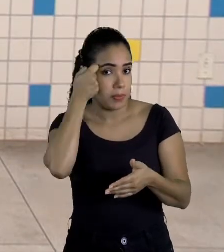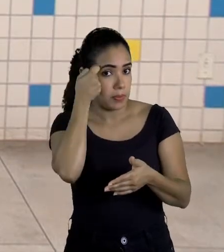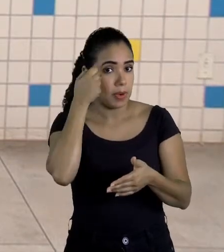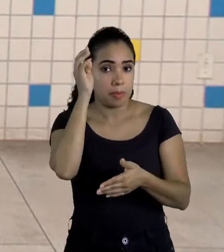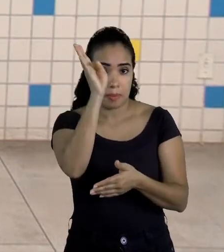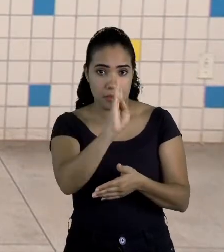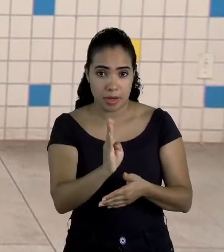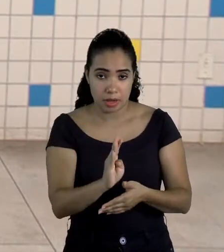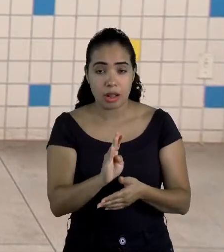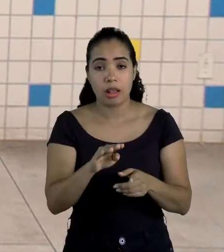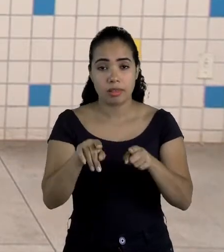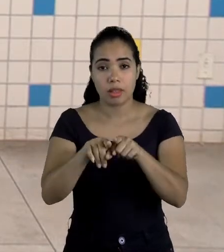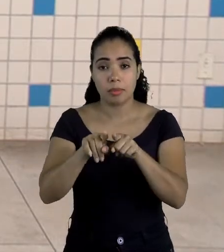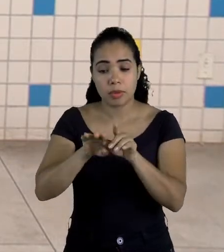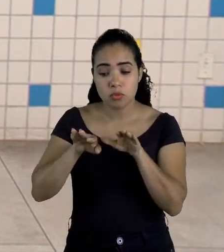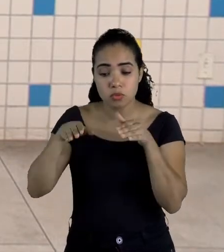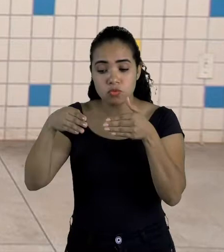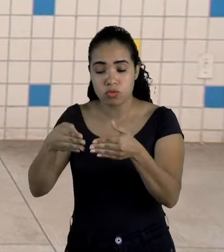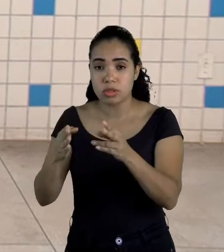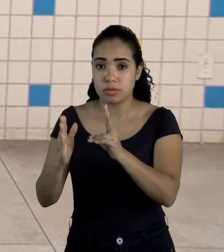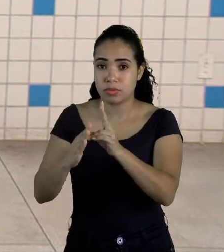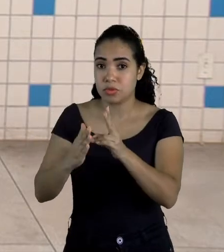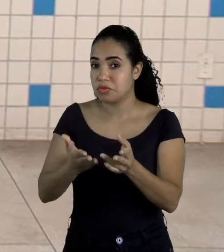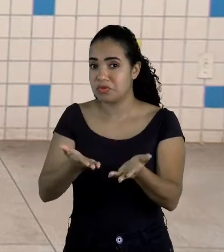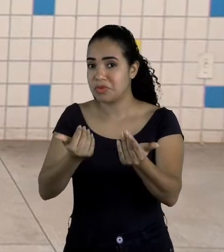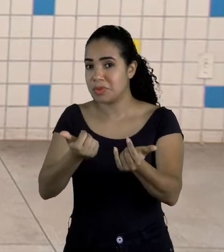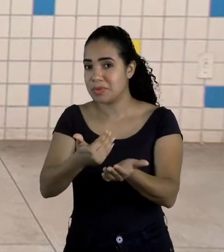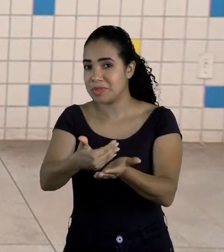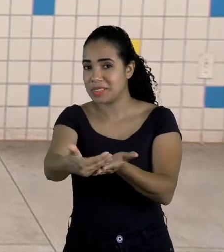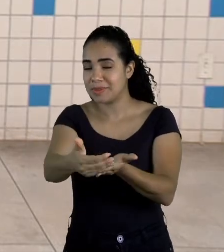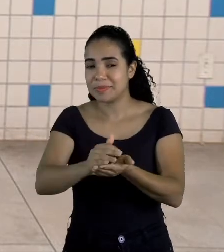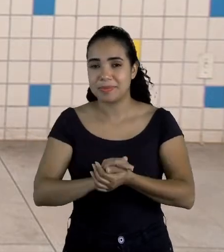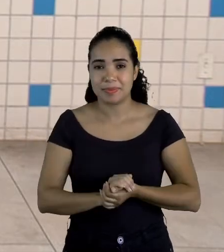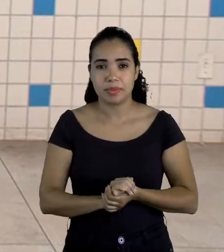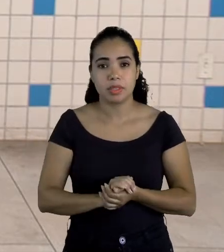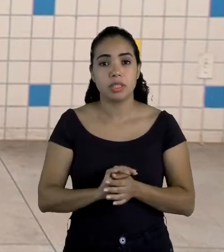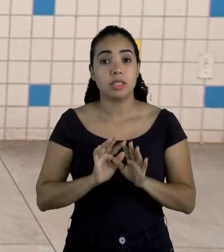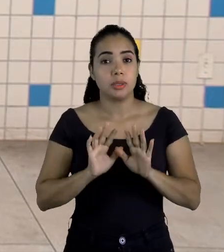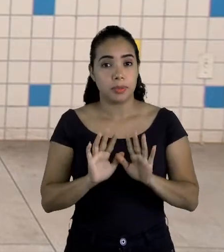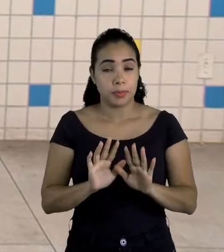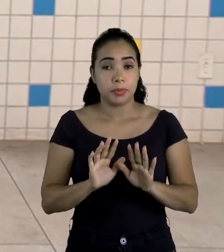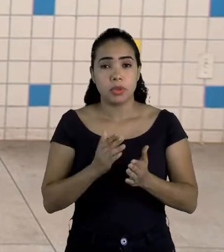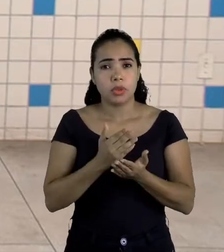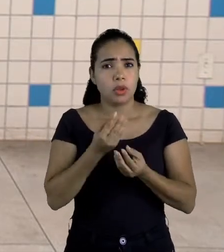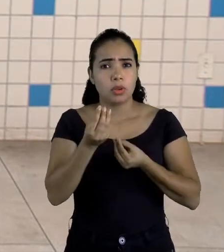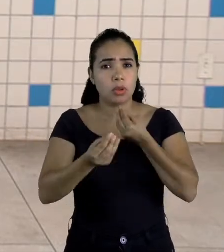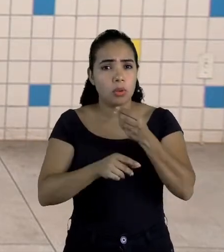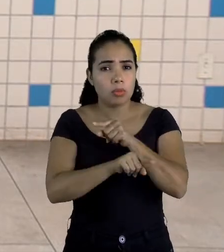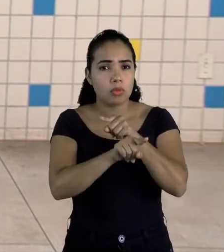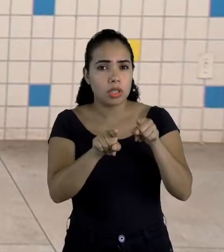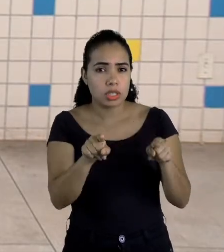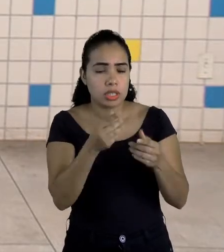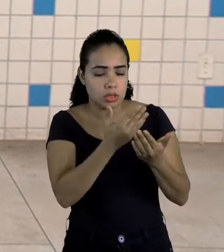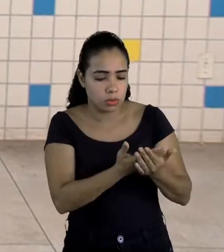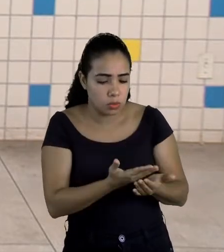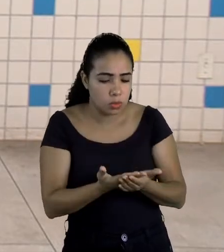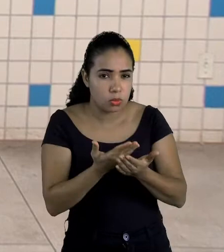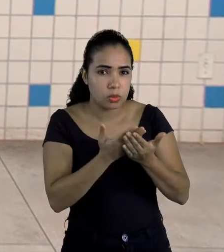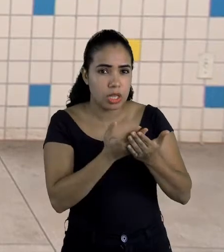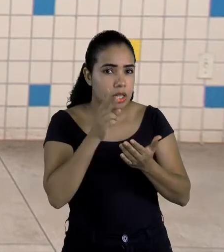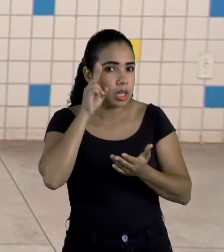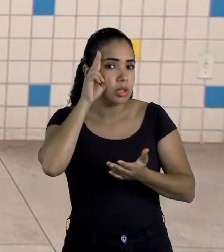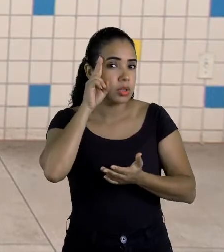e nos indígenas. Vamos começar? Bem, como vocês já estudaram em